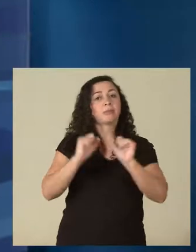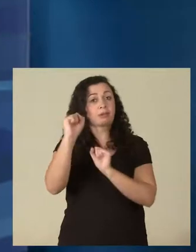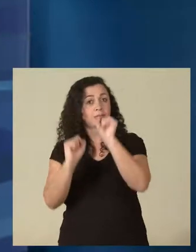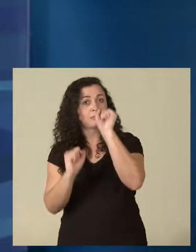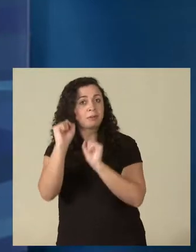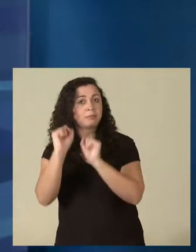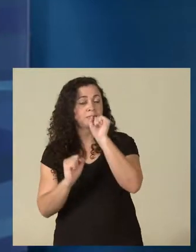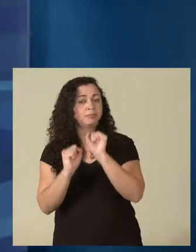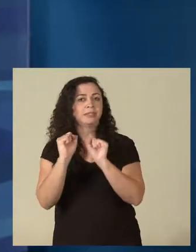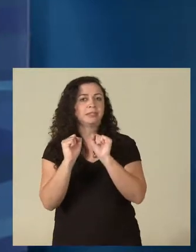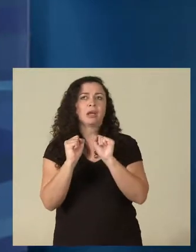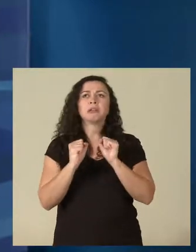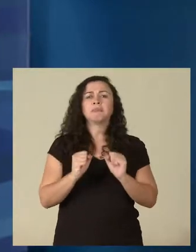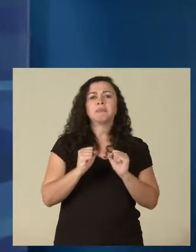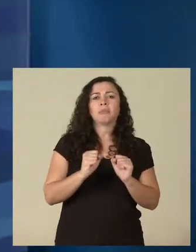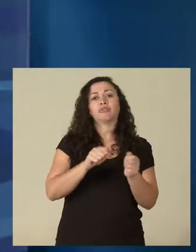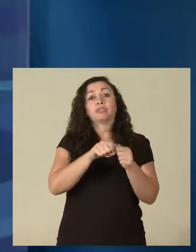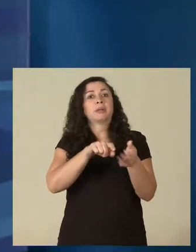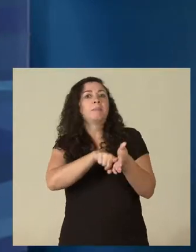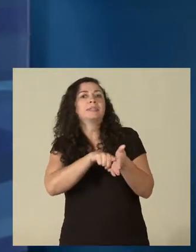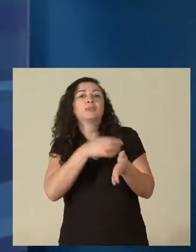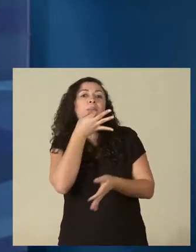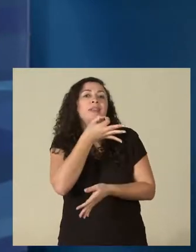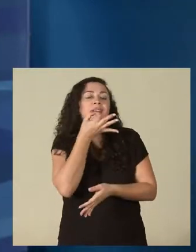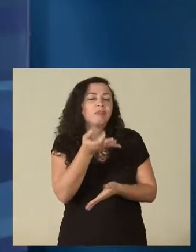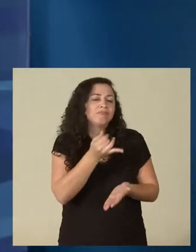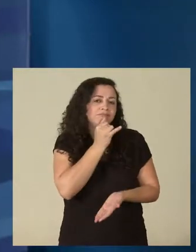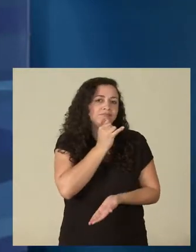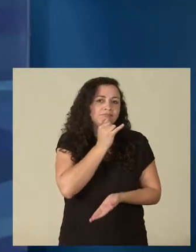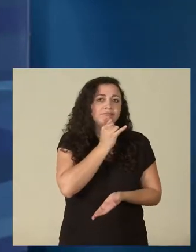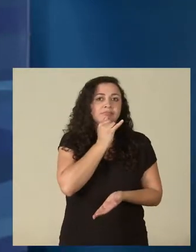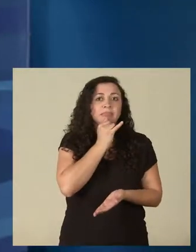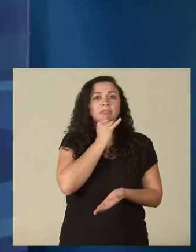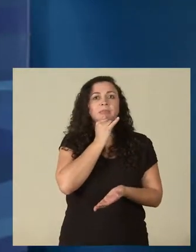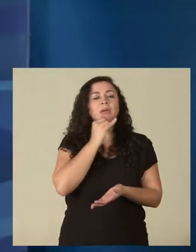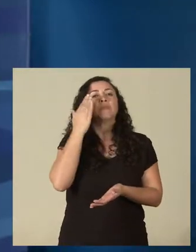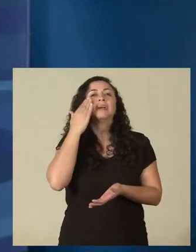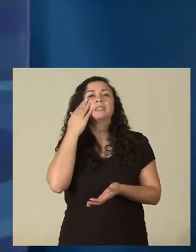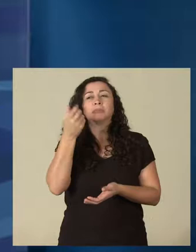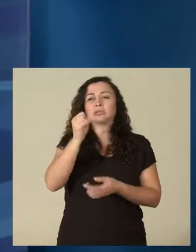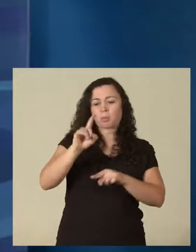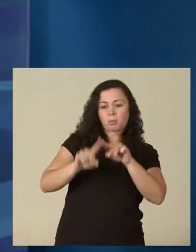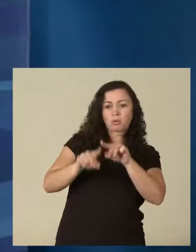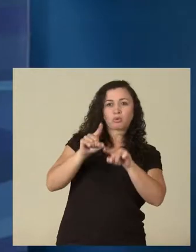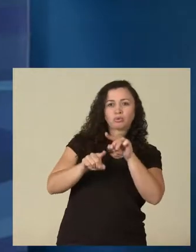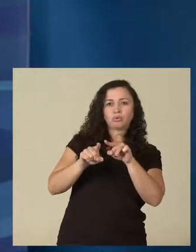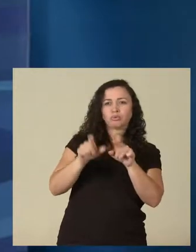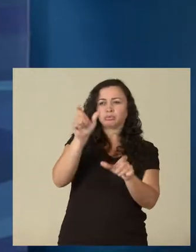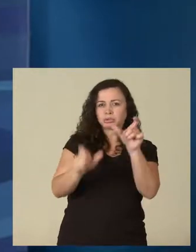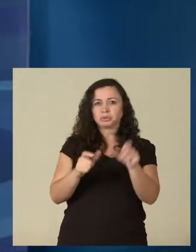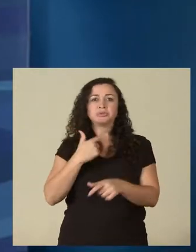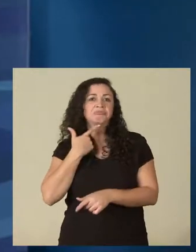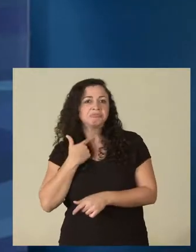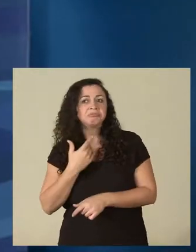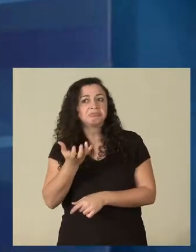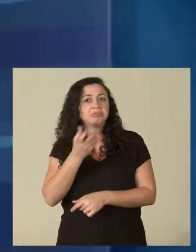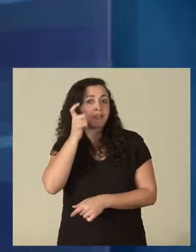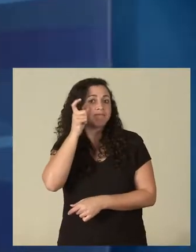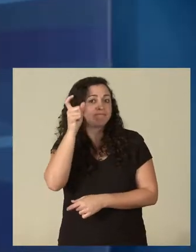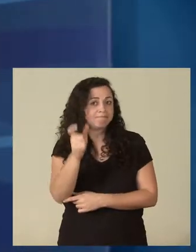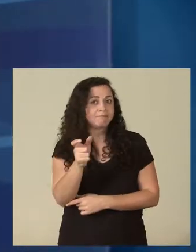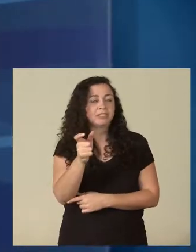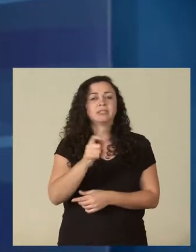pode fazer pesquisa de opinião para saber se aquele produto é adequado ou não,